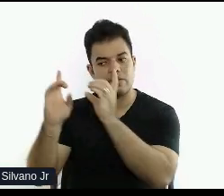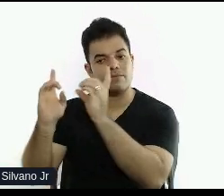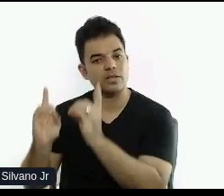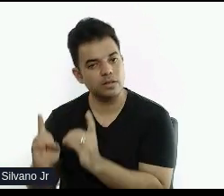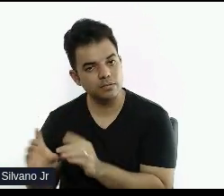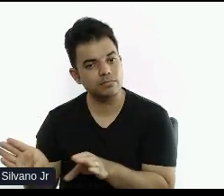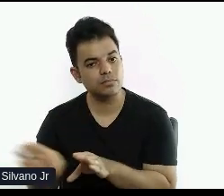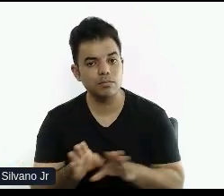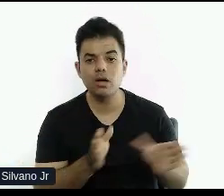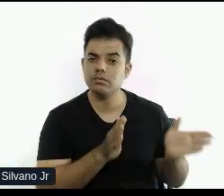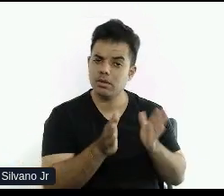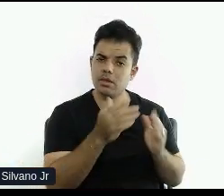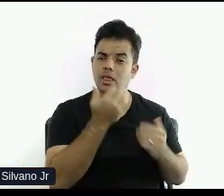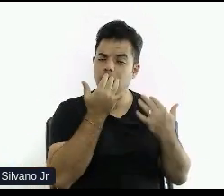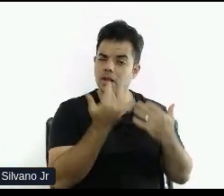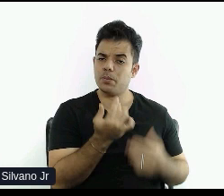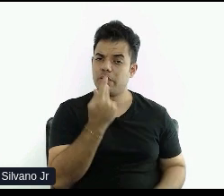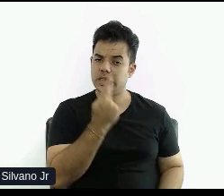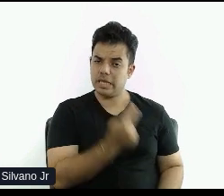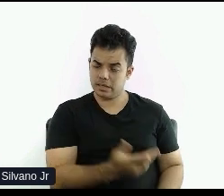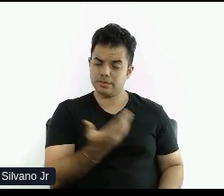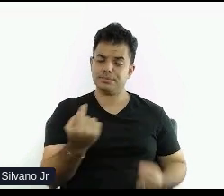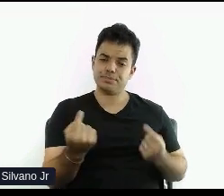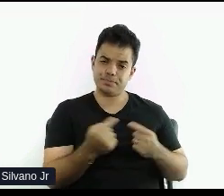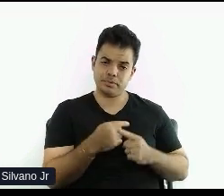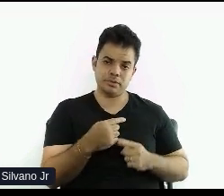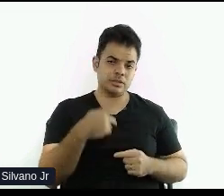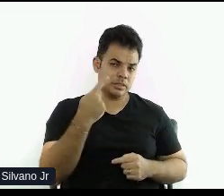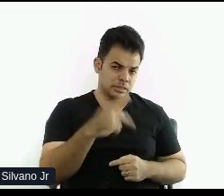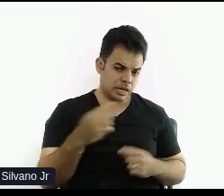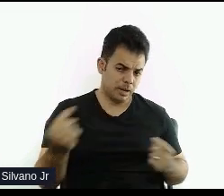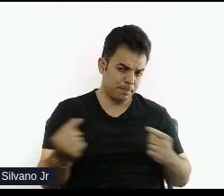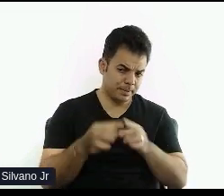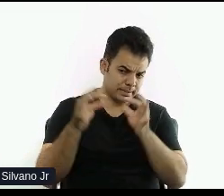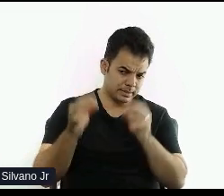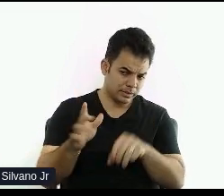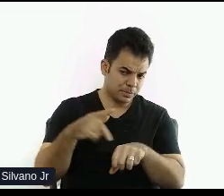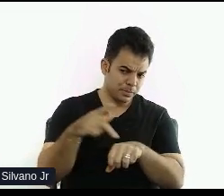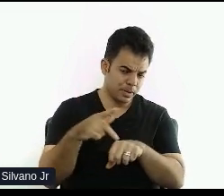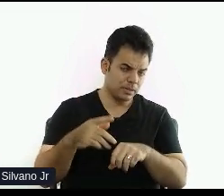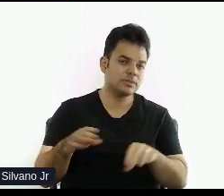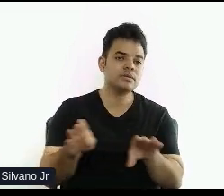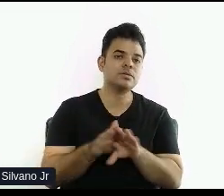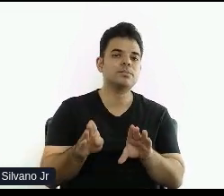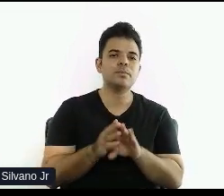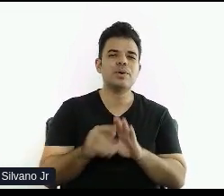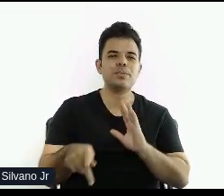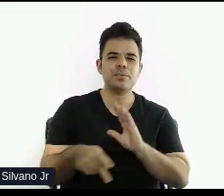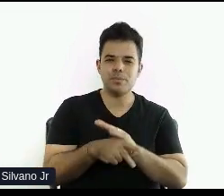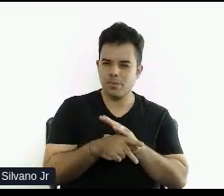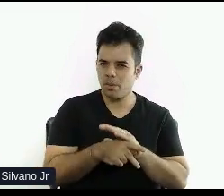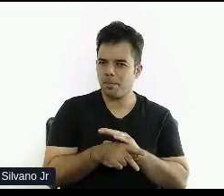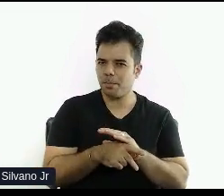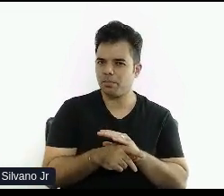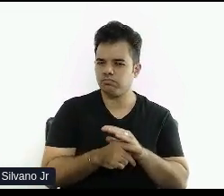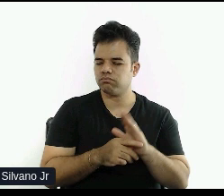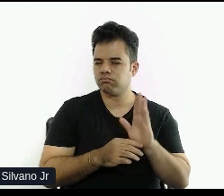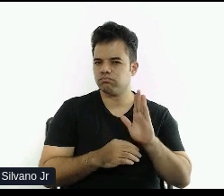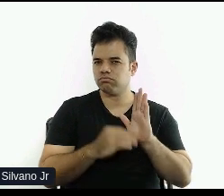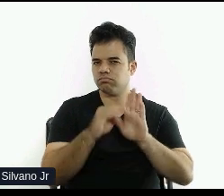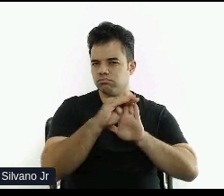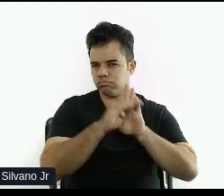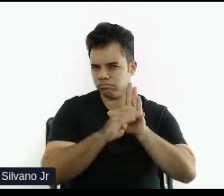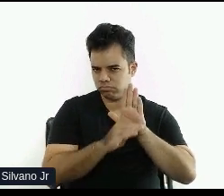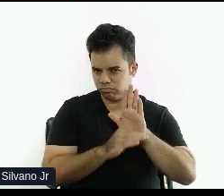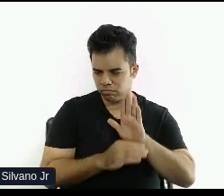acessibilidade linguística também, né? Então, ele tá no idioma daquela pessoa. Formulários acessíveis, que aí eu até comentei, né? De como a